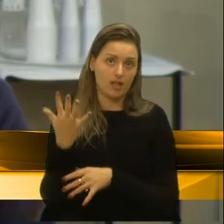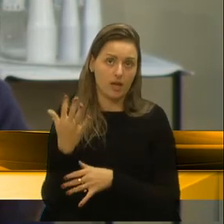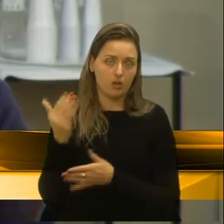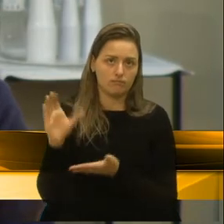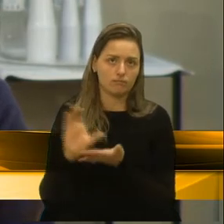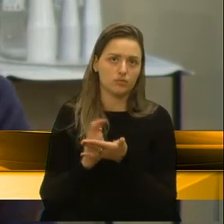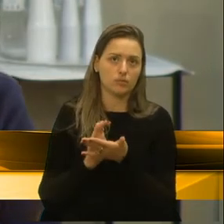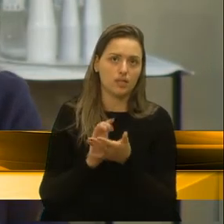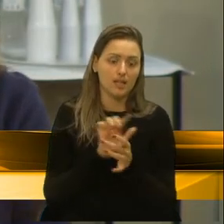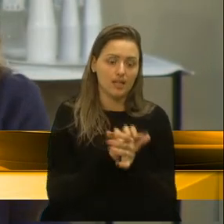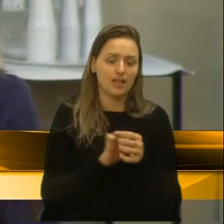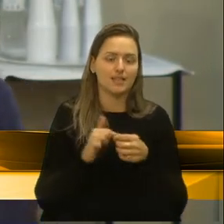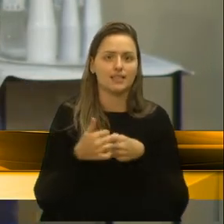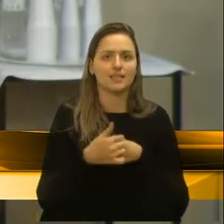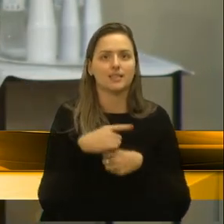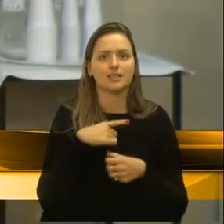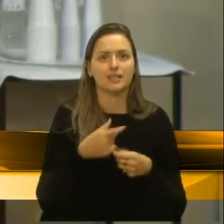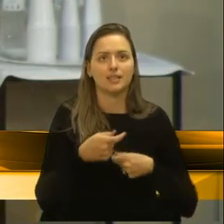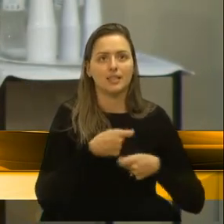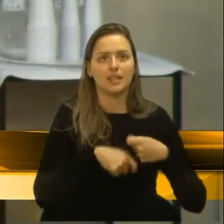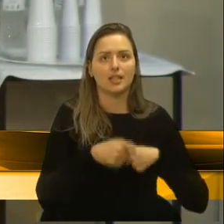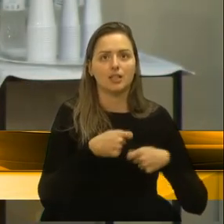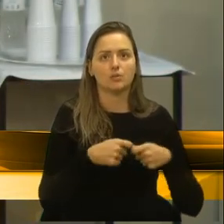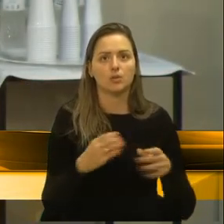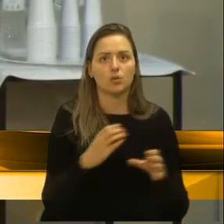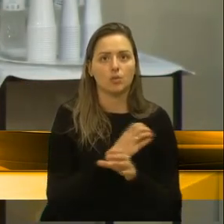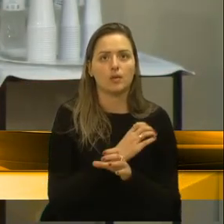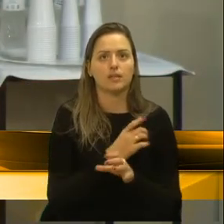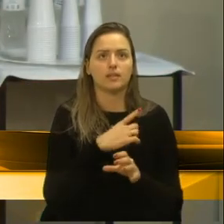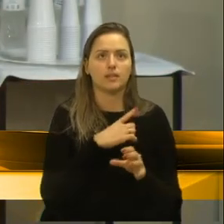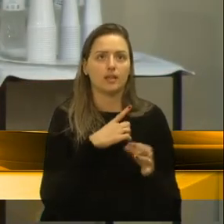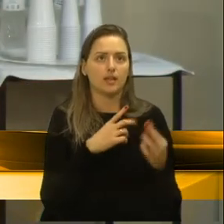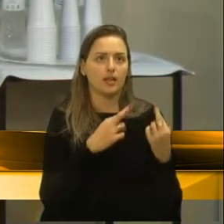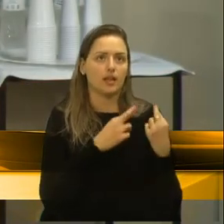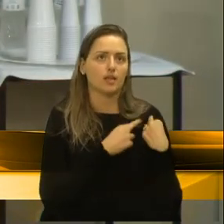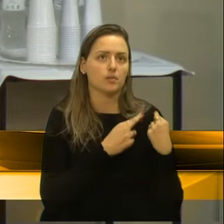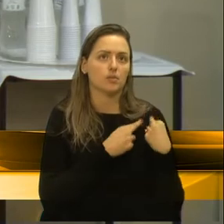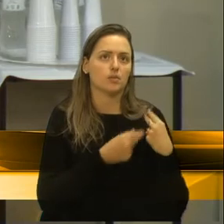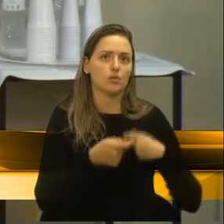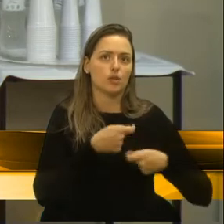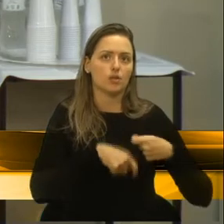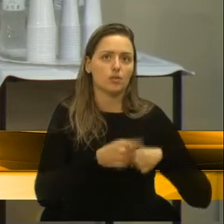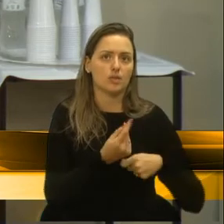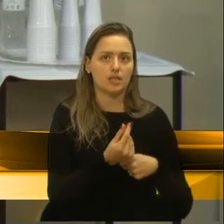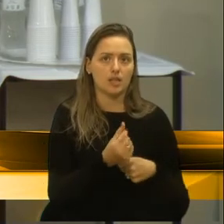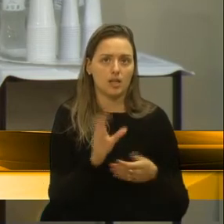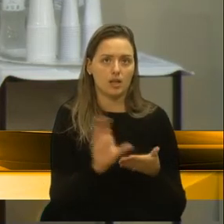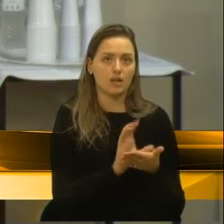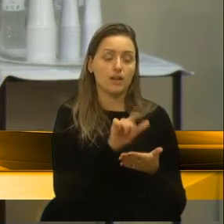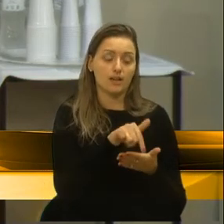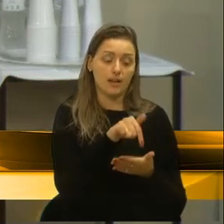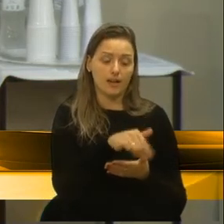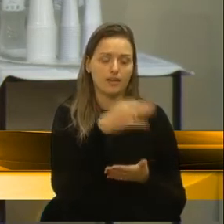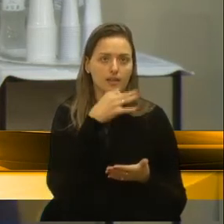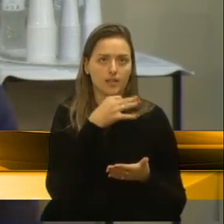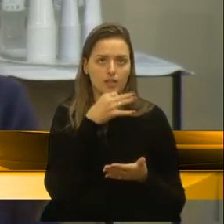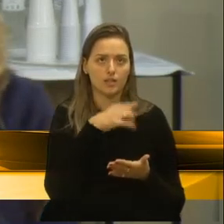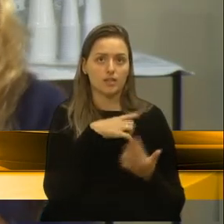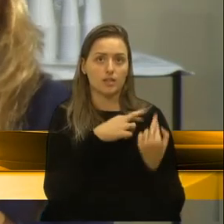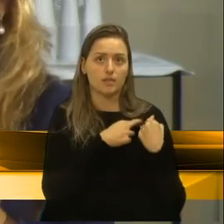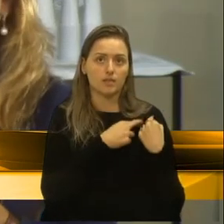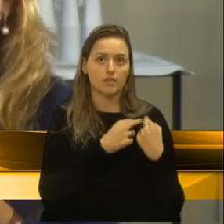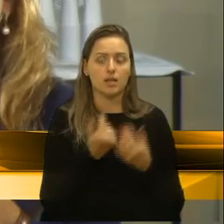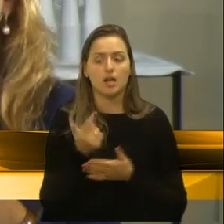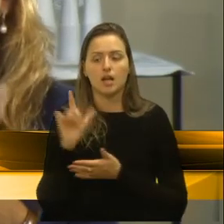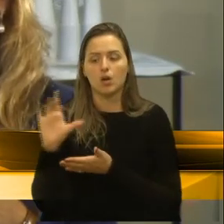os municípios que têm gestão plena e que são responsáveis por administrar essa verba, que é o nosso caso aqui em Caxias do Sul. A